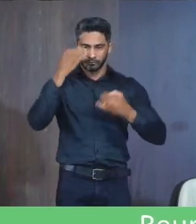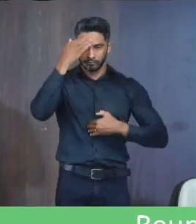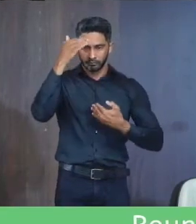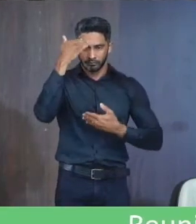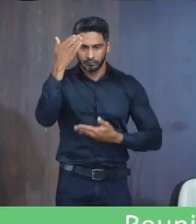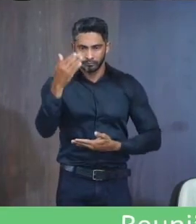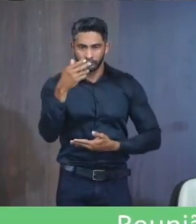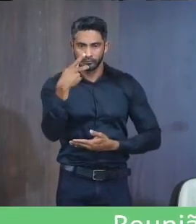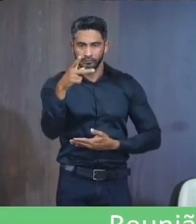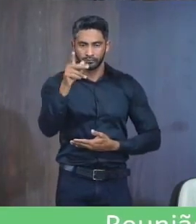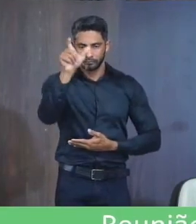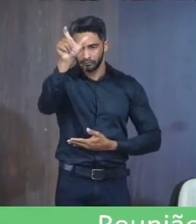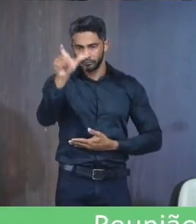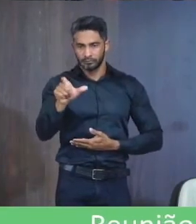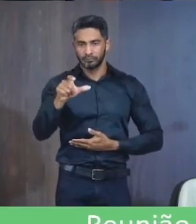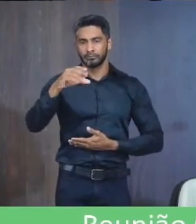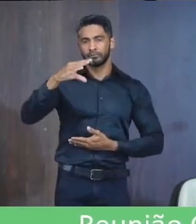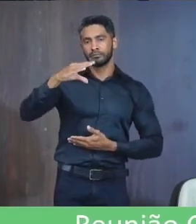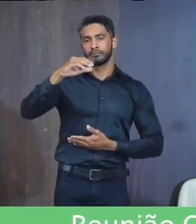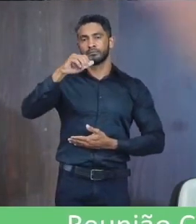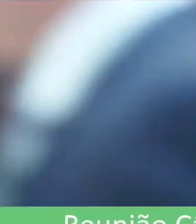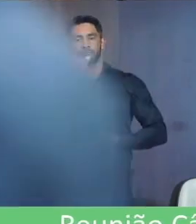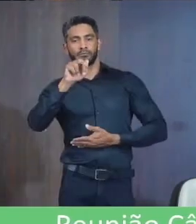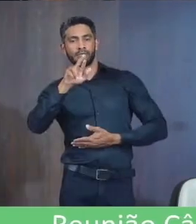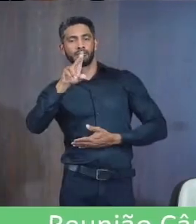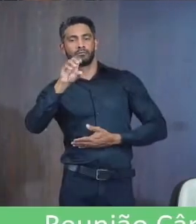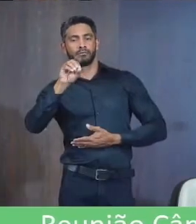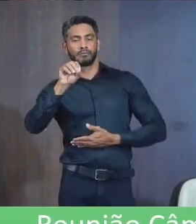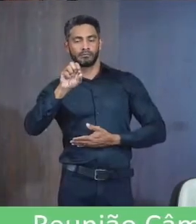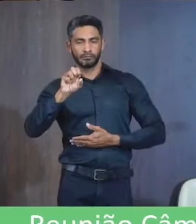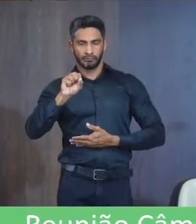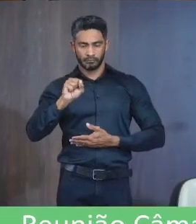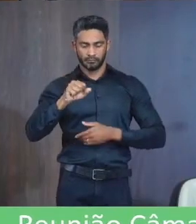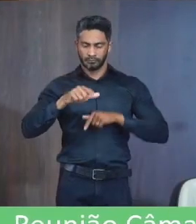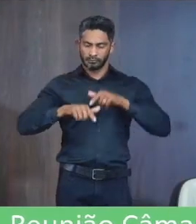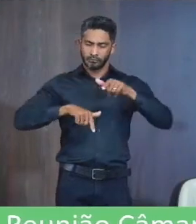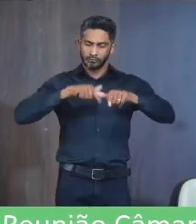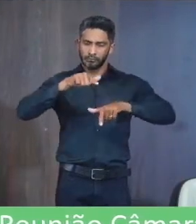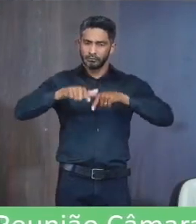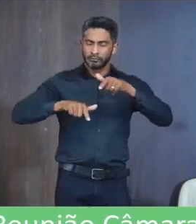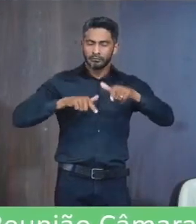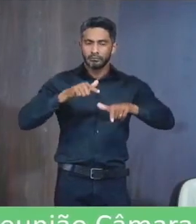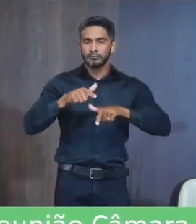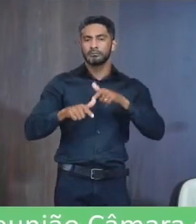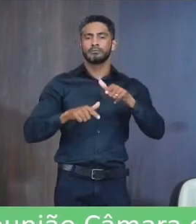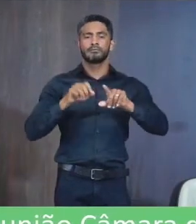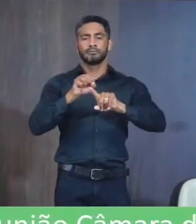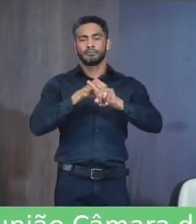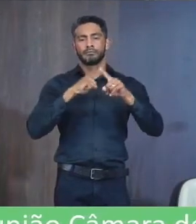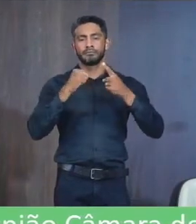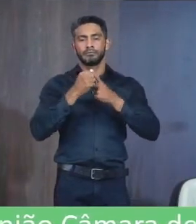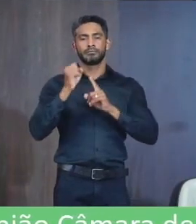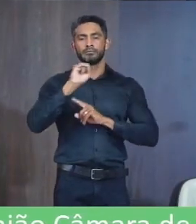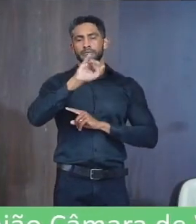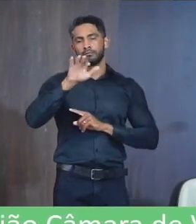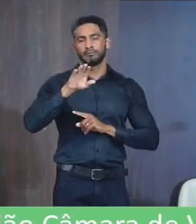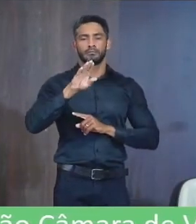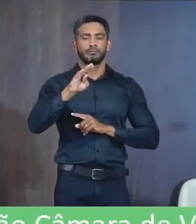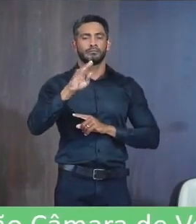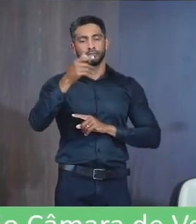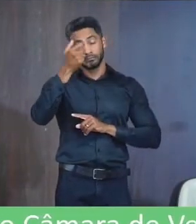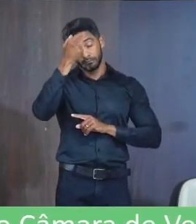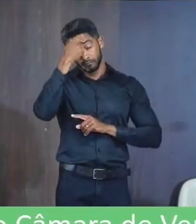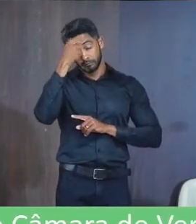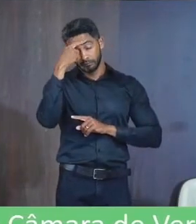congratulação Com o senhor Carlos Coutinhos Serpa Pelos relevantes Serviços prestados A sociedade De Janaúba Requer que seja dada